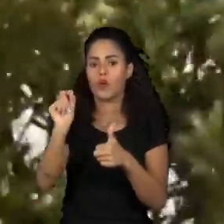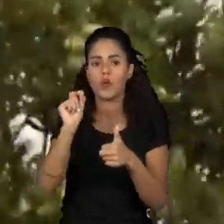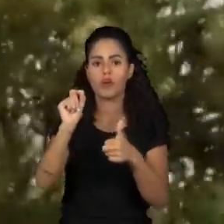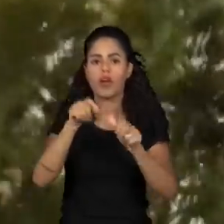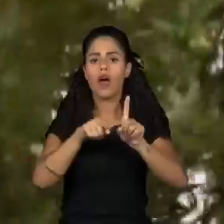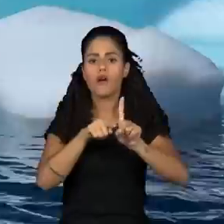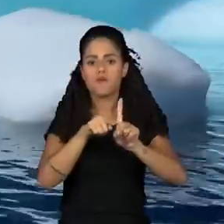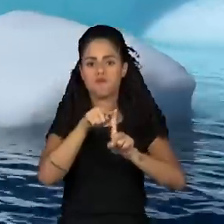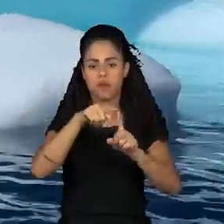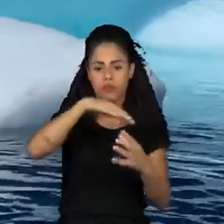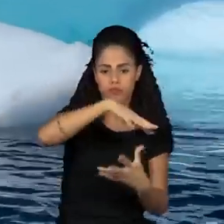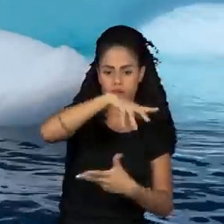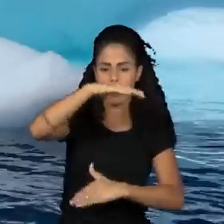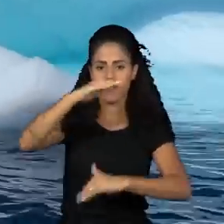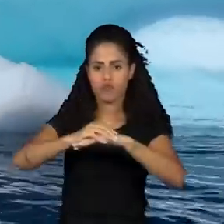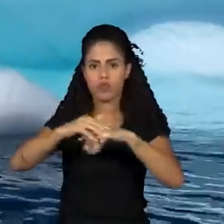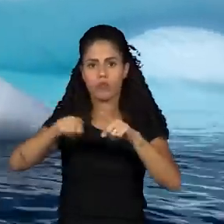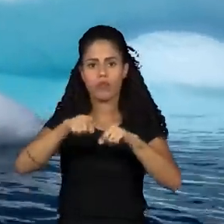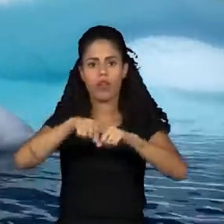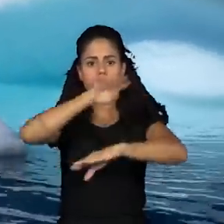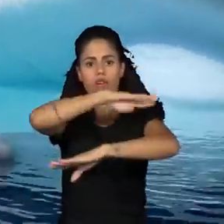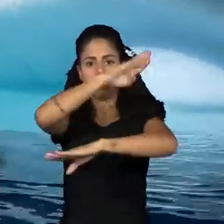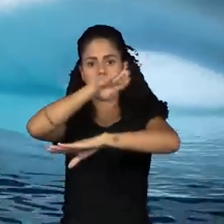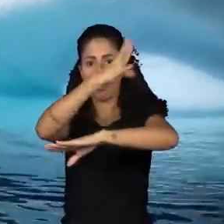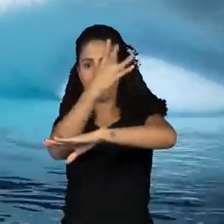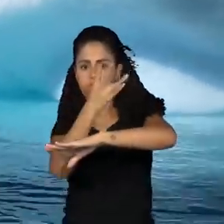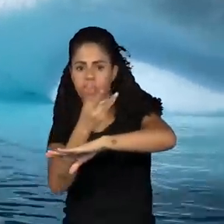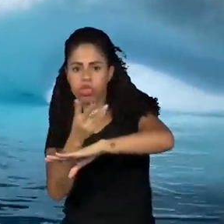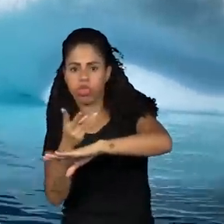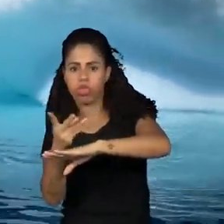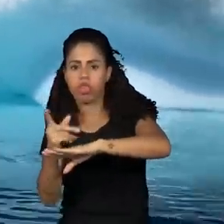temperatura da terra, é a associação com o derretimento das geleiras.